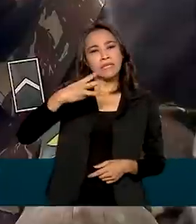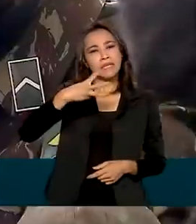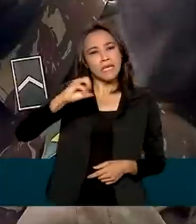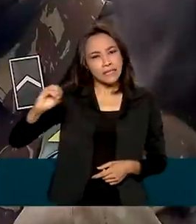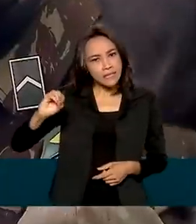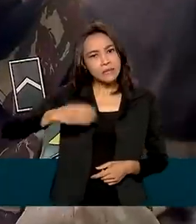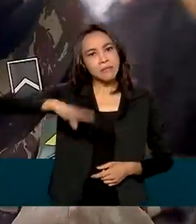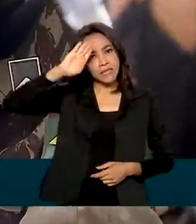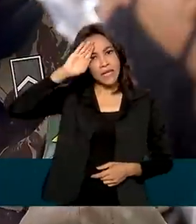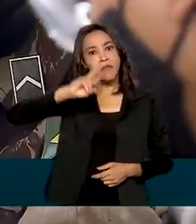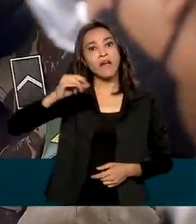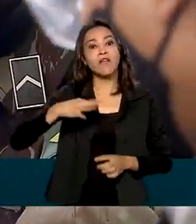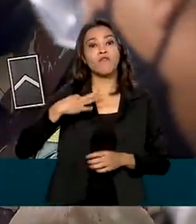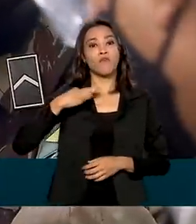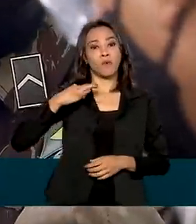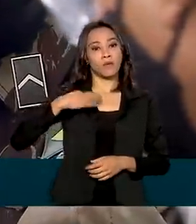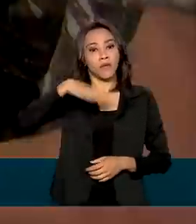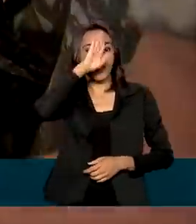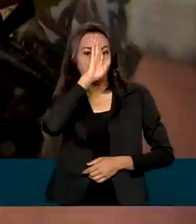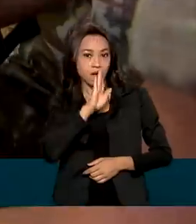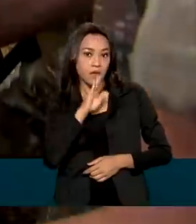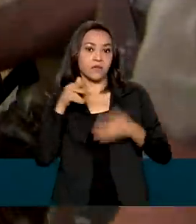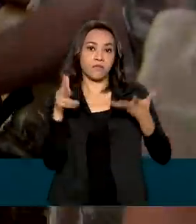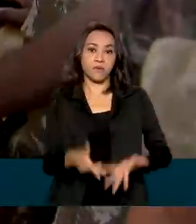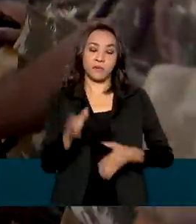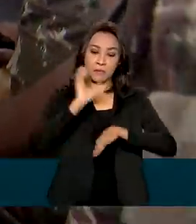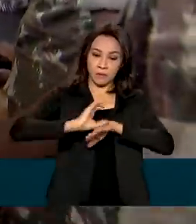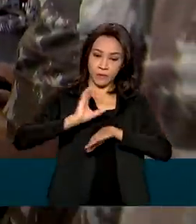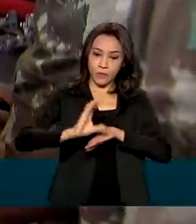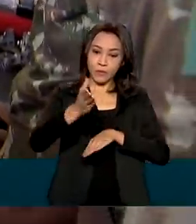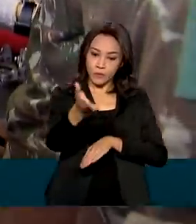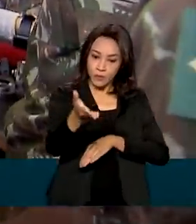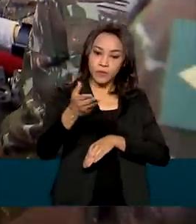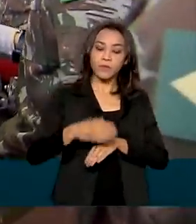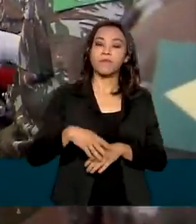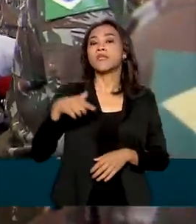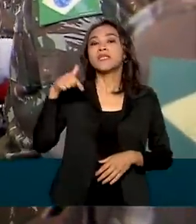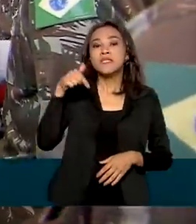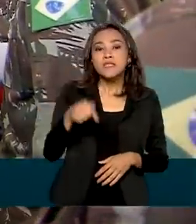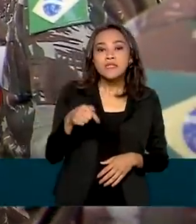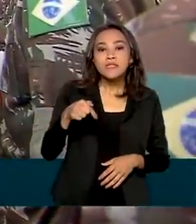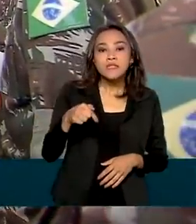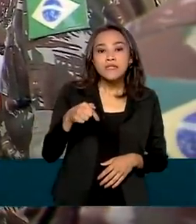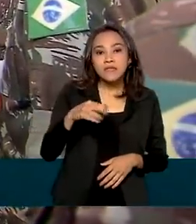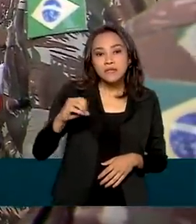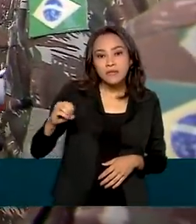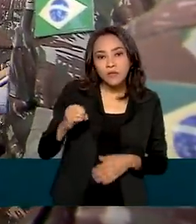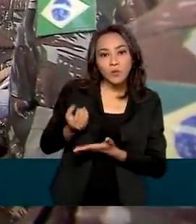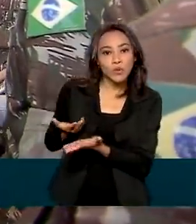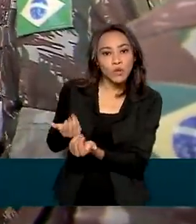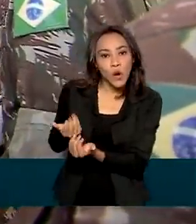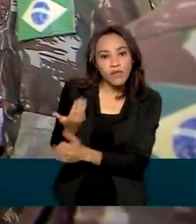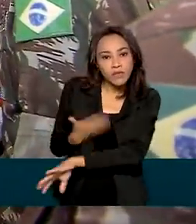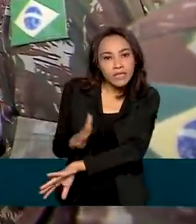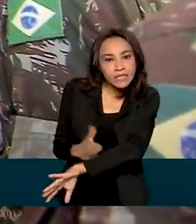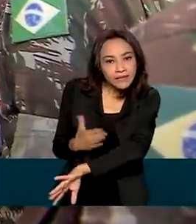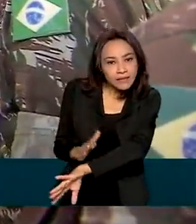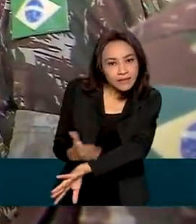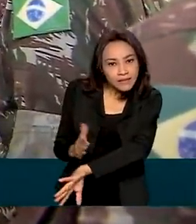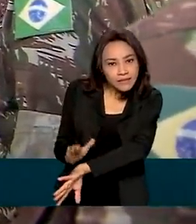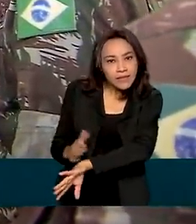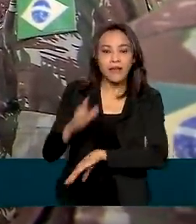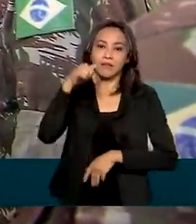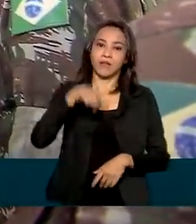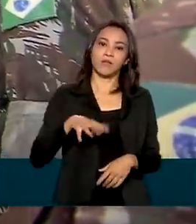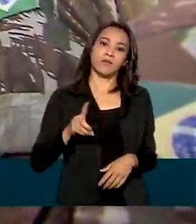voluntária e gratuita dos cursos. Com isso, serão 700 jovens capacitados pelo projeto no